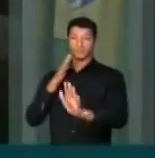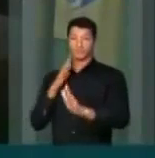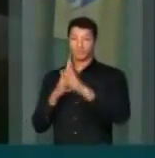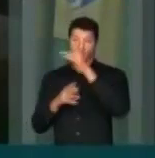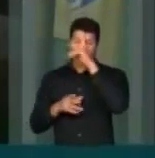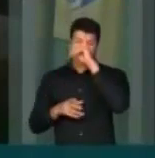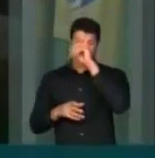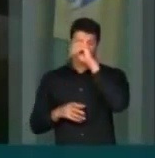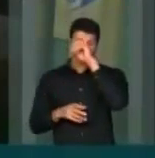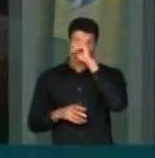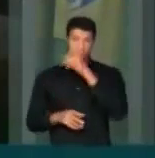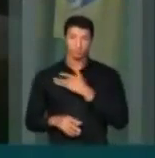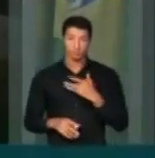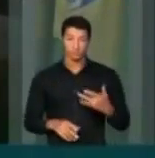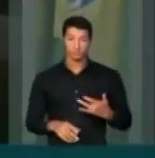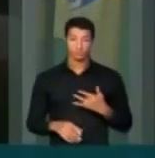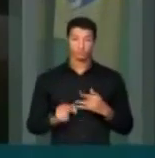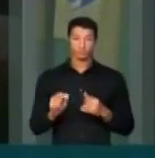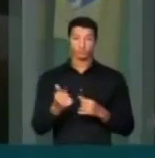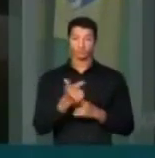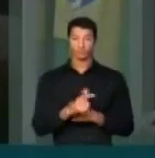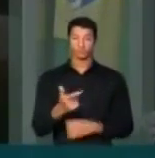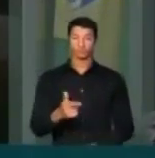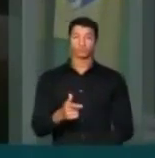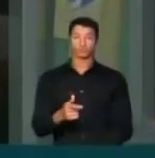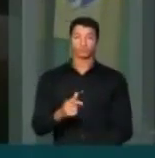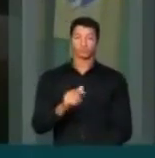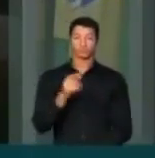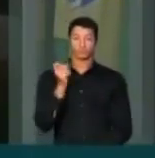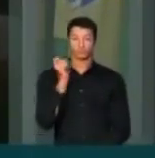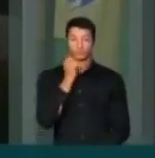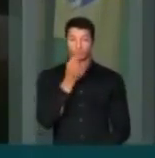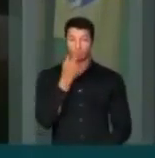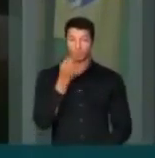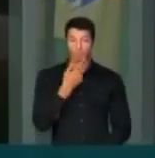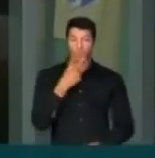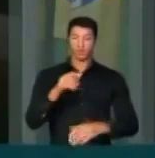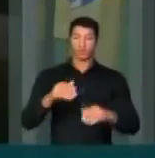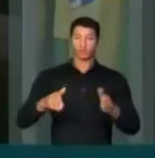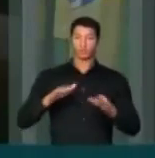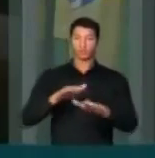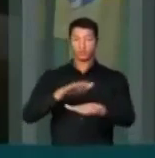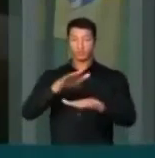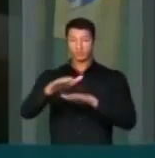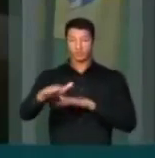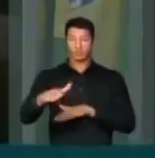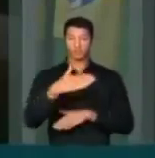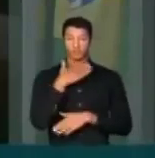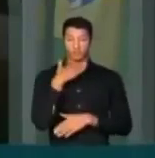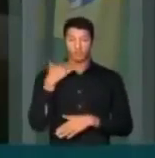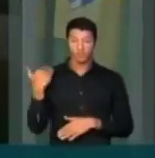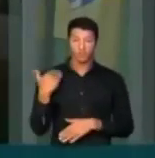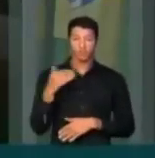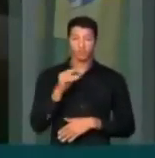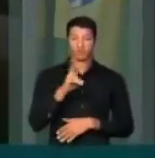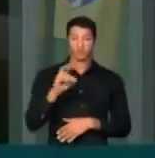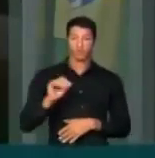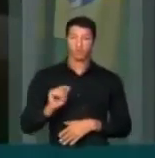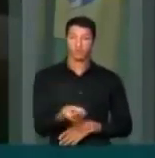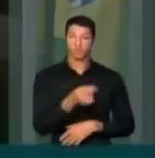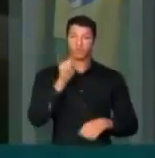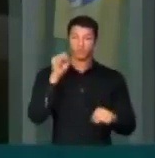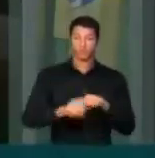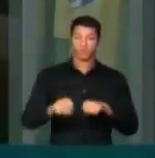hospitais dos pós-saúde, que não tem medicamentos, nas estradas morrendo, nos 50 mil